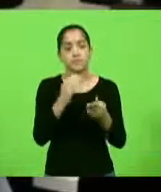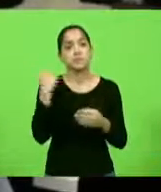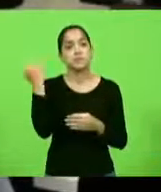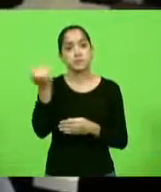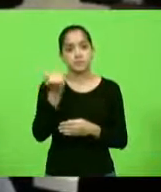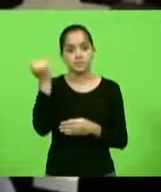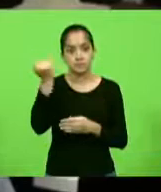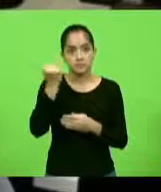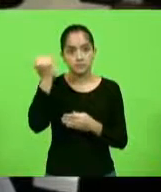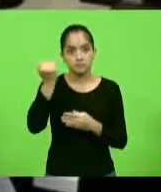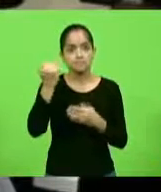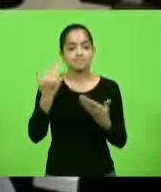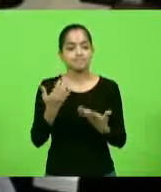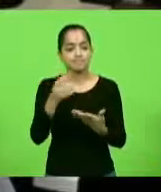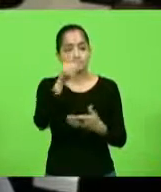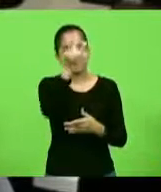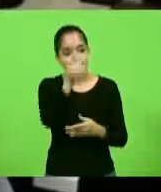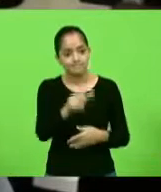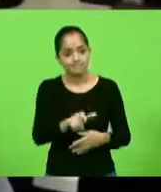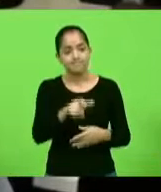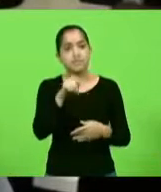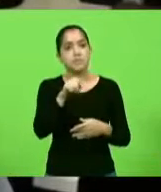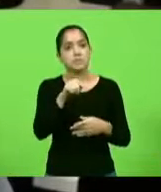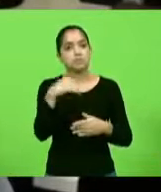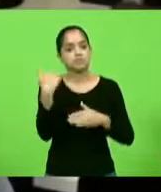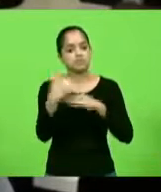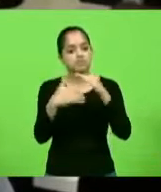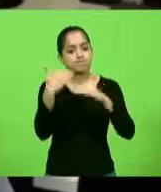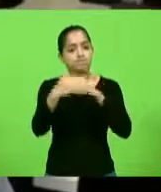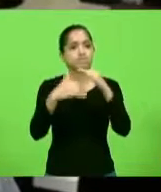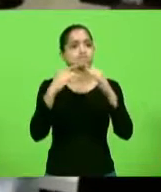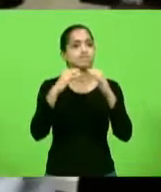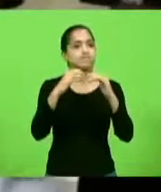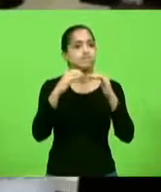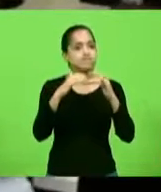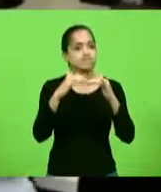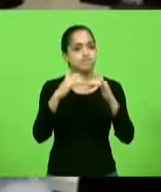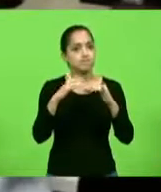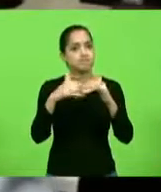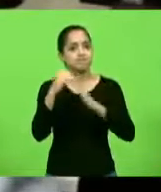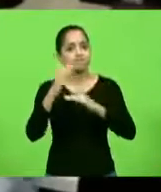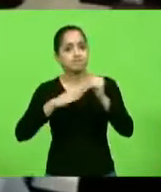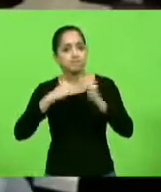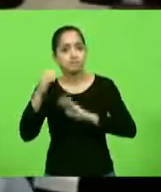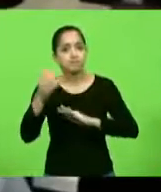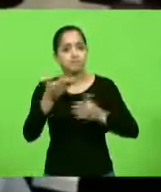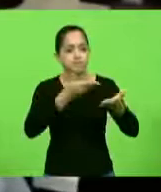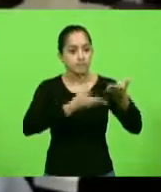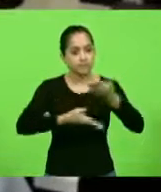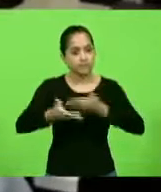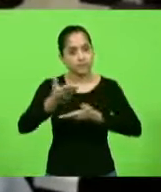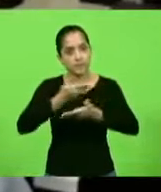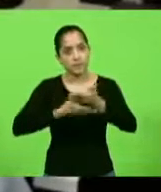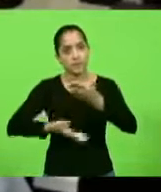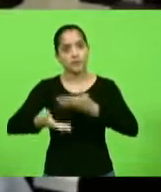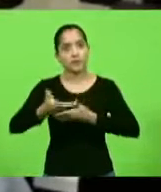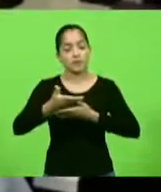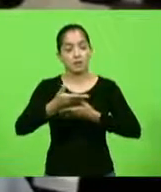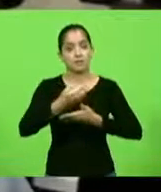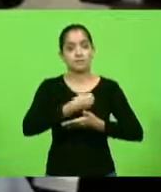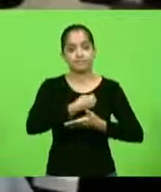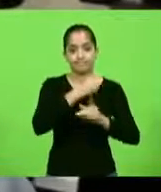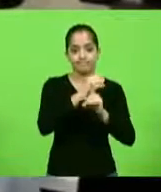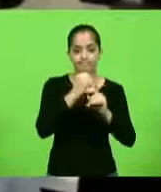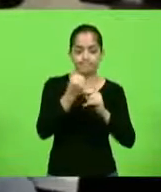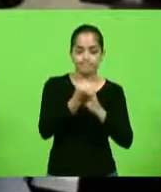a caminhada da pessoa no desenvolvimento de habilidades e no entrosamento dela com a vida social,